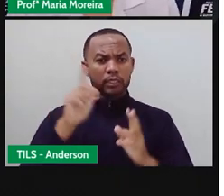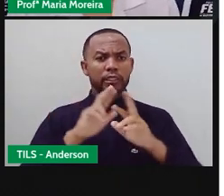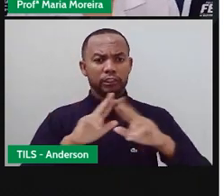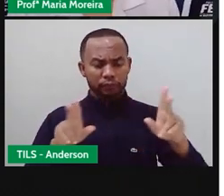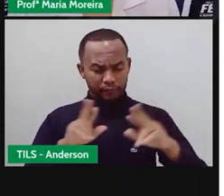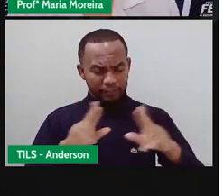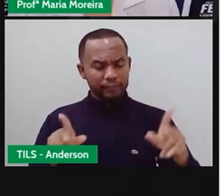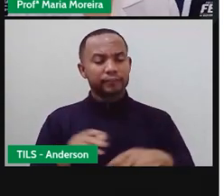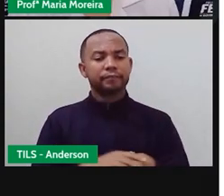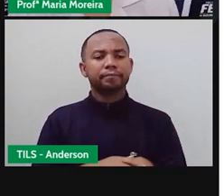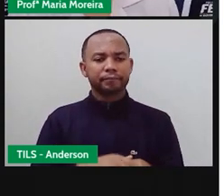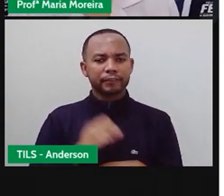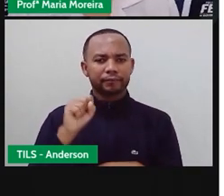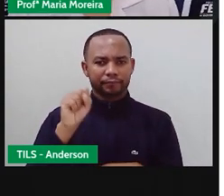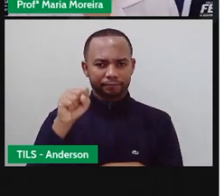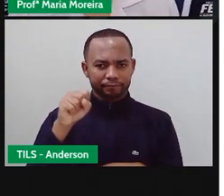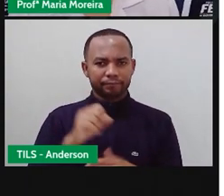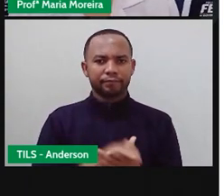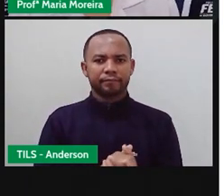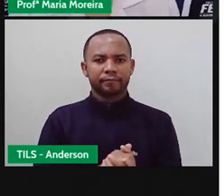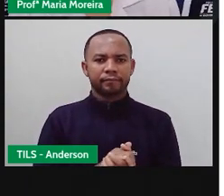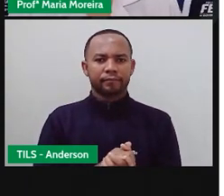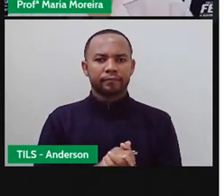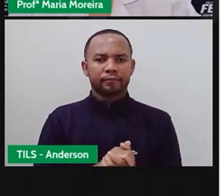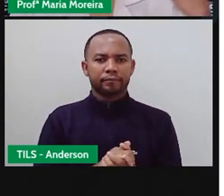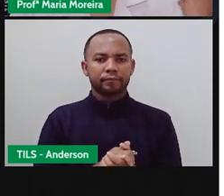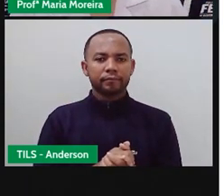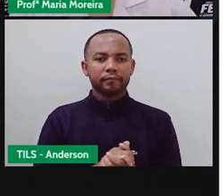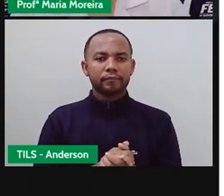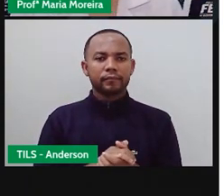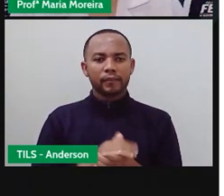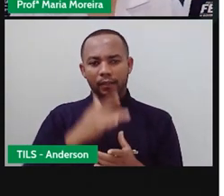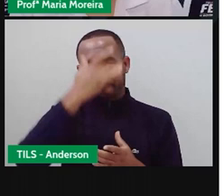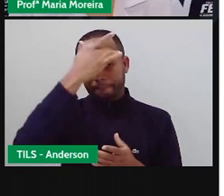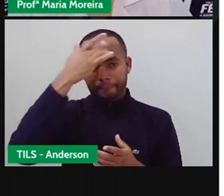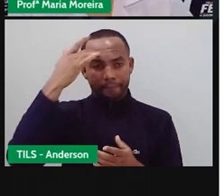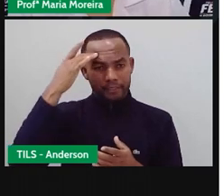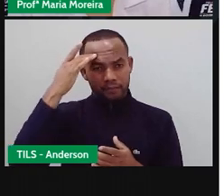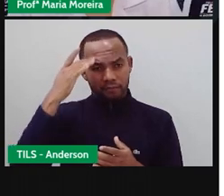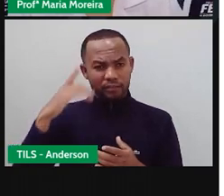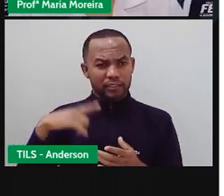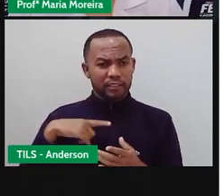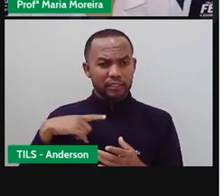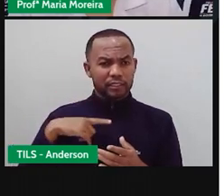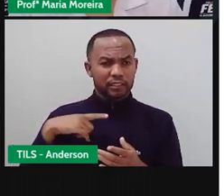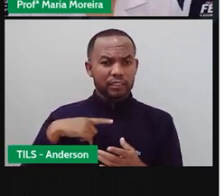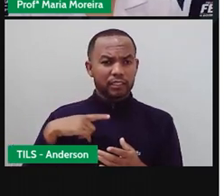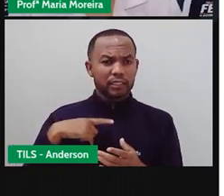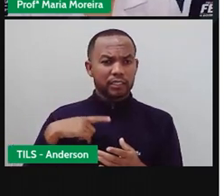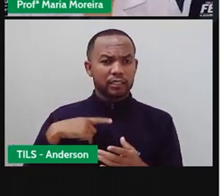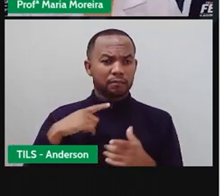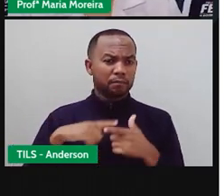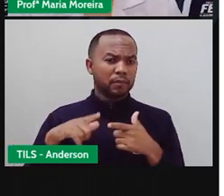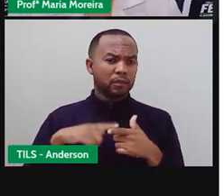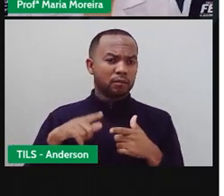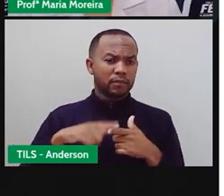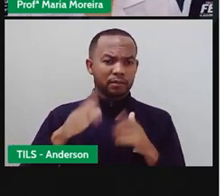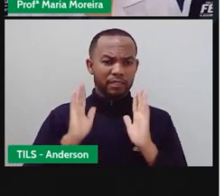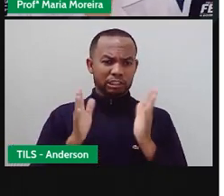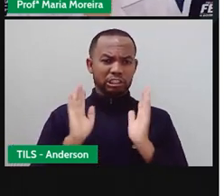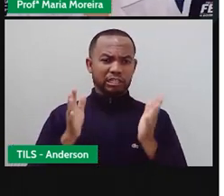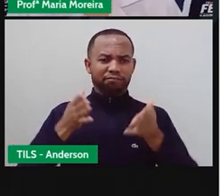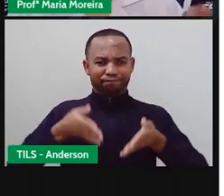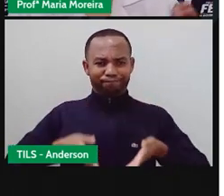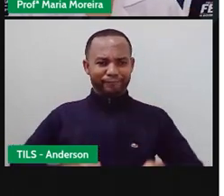sobre isso aqui Não foi, Anderson? Retomada Algumas pessoas, né? Nascem com problemas na audição